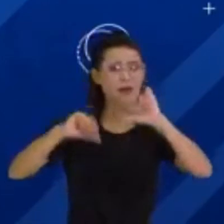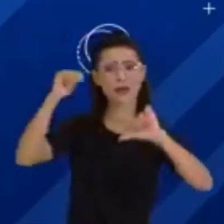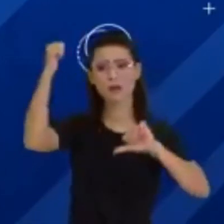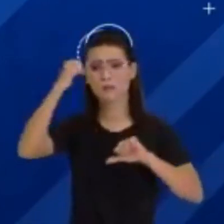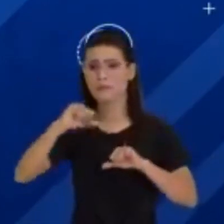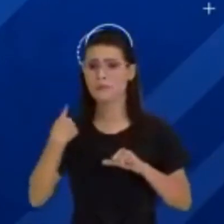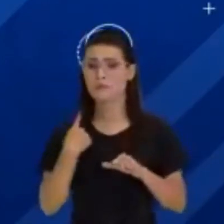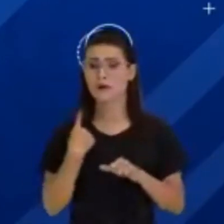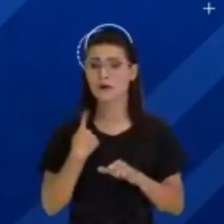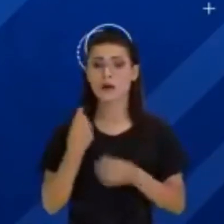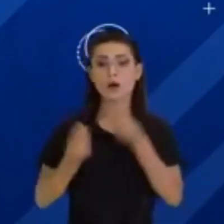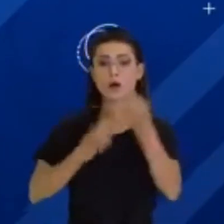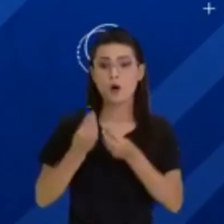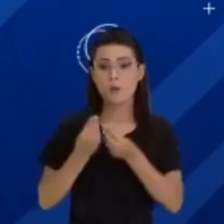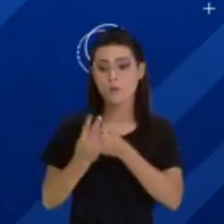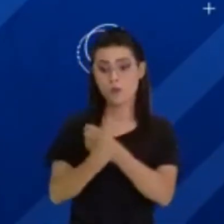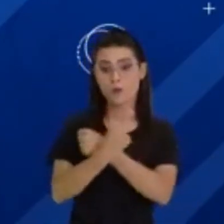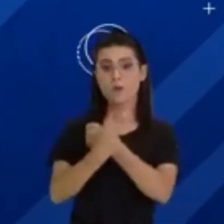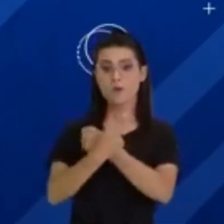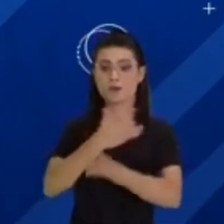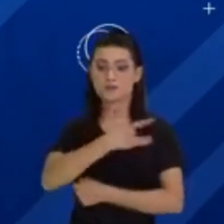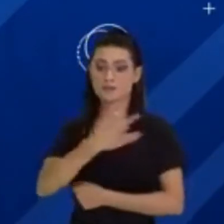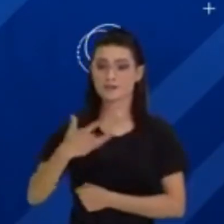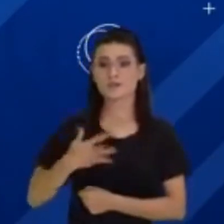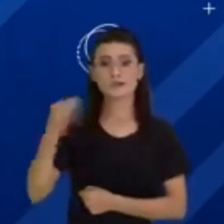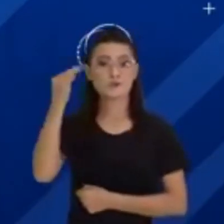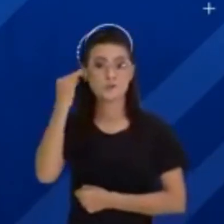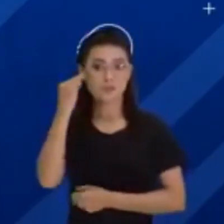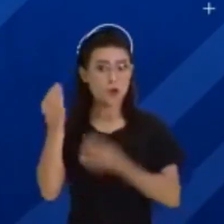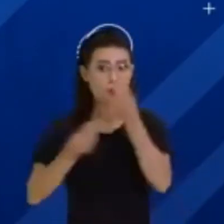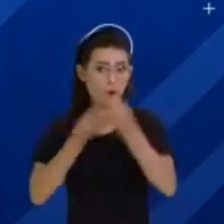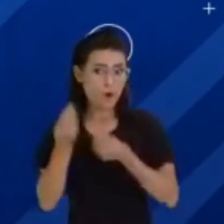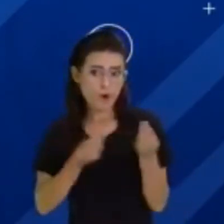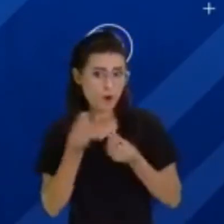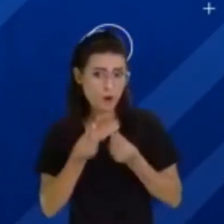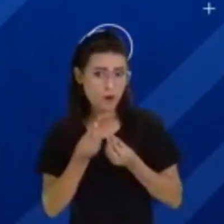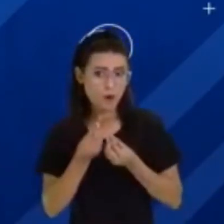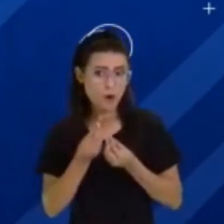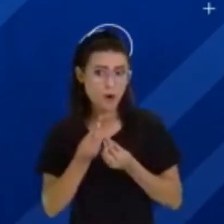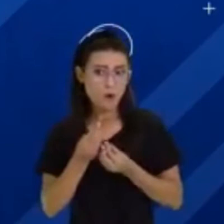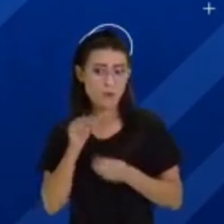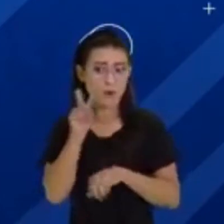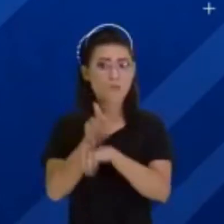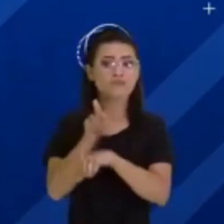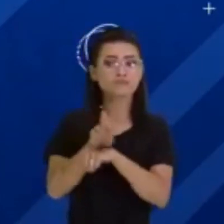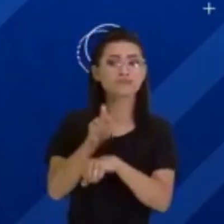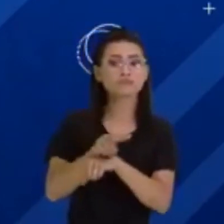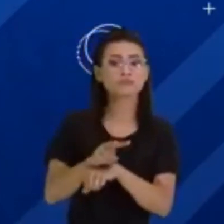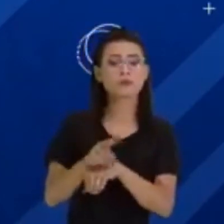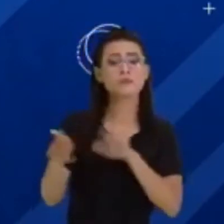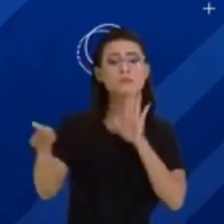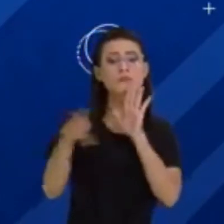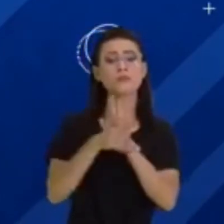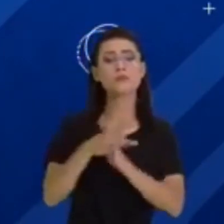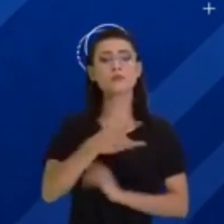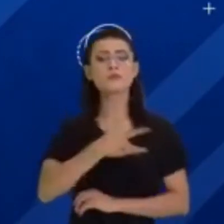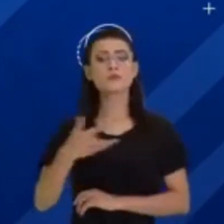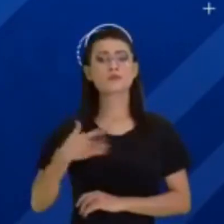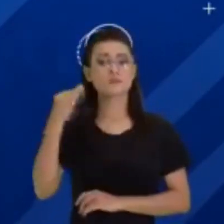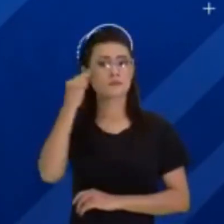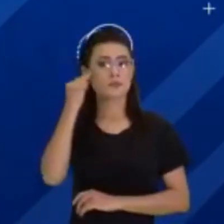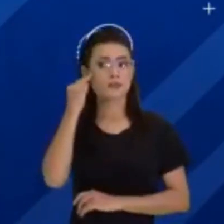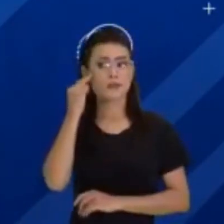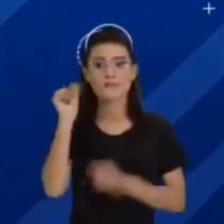cuidando da saúde mental. E uma maneira de cuidar da nossa, da tua, da minha saúde mental, é fazendo coisas